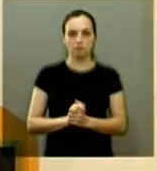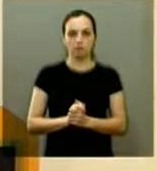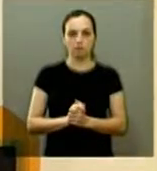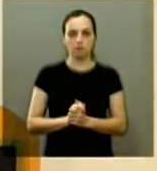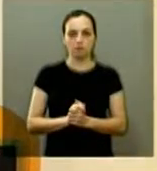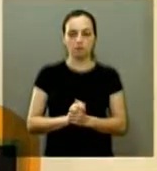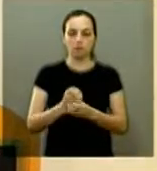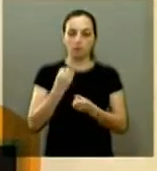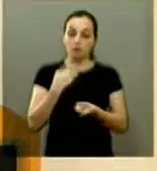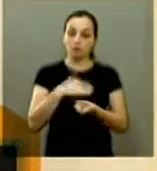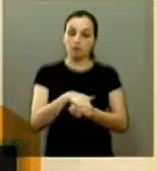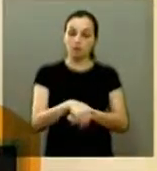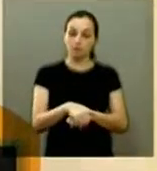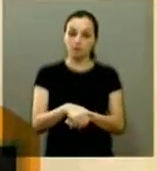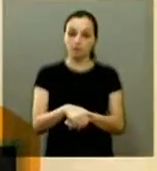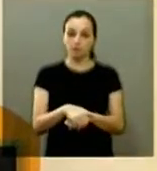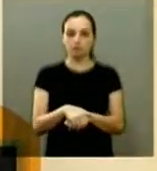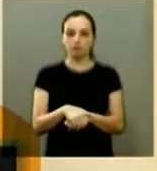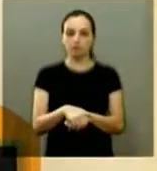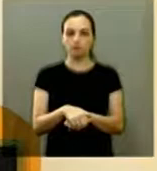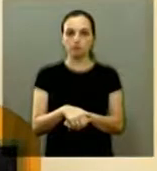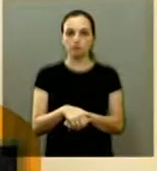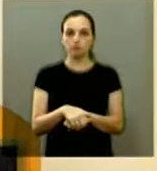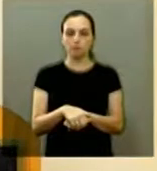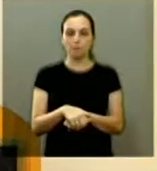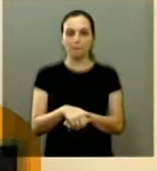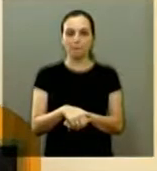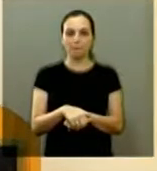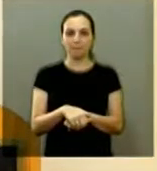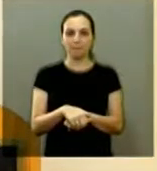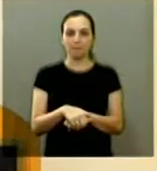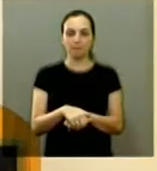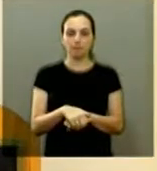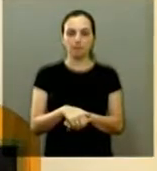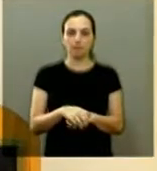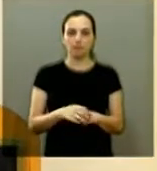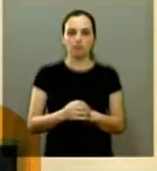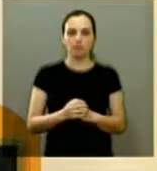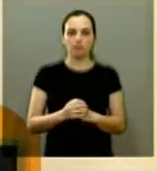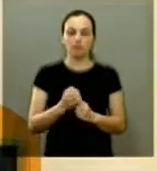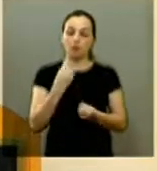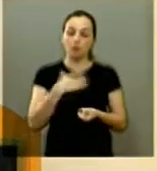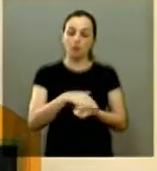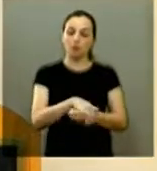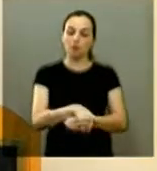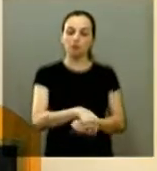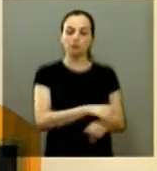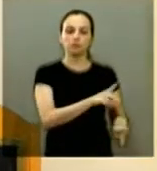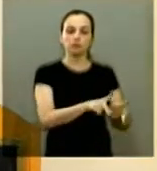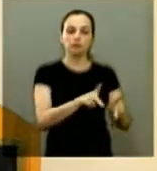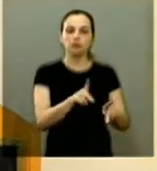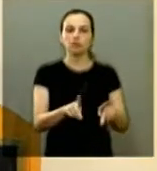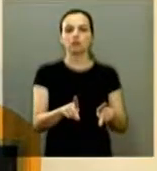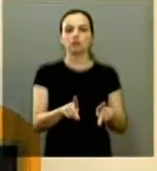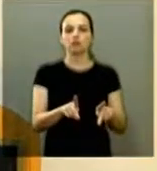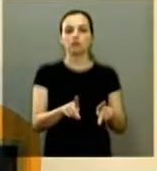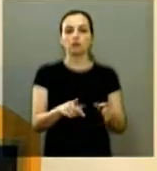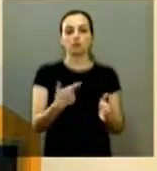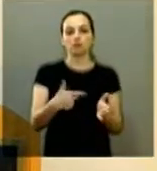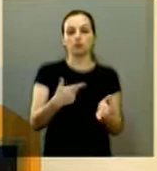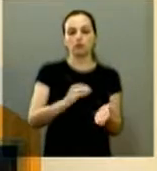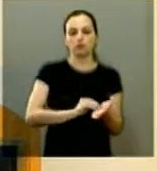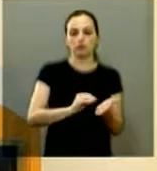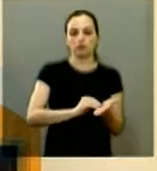boa noite boa palavra vereador Jefferson e ajuda boa noite presidente Aloysio segundo